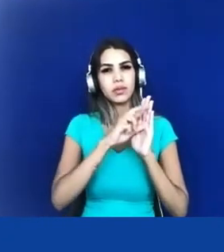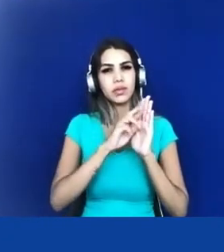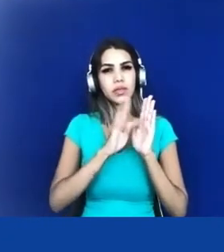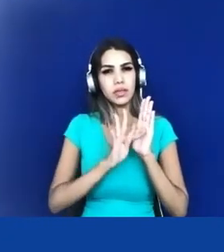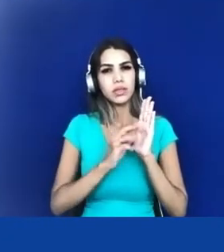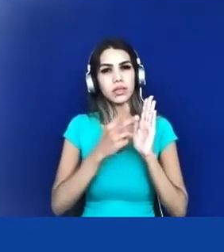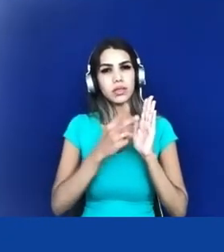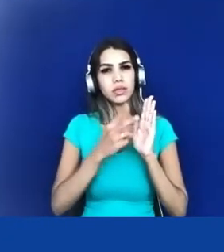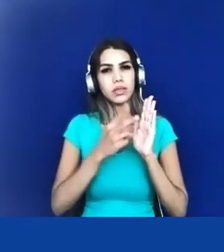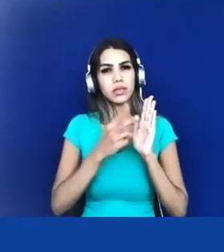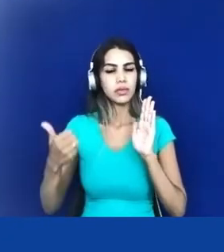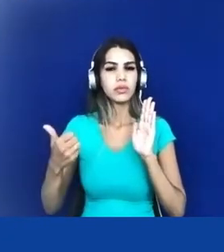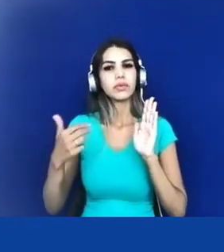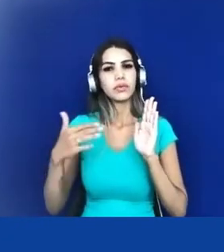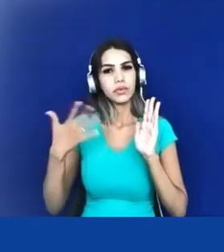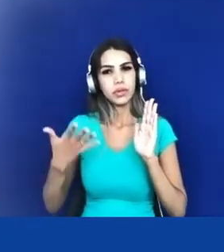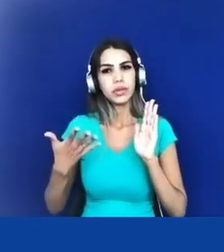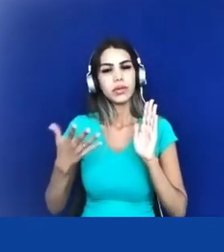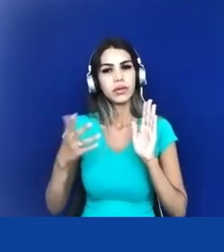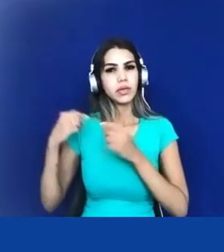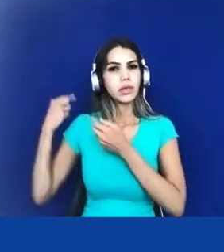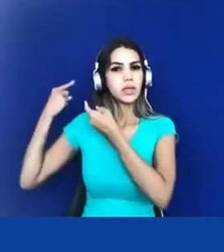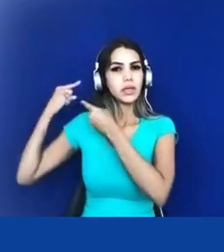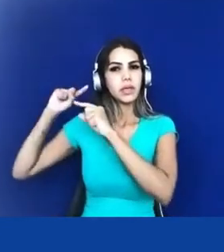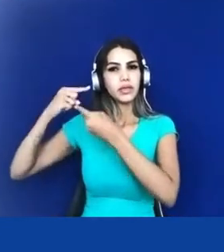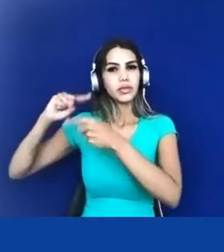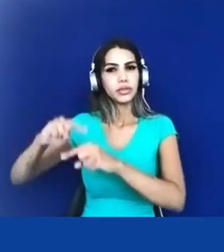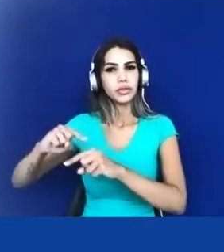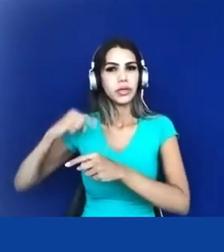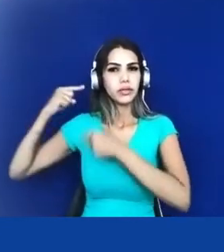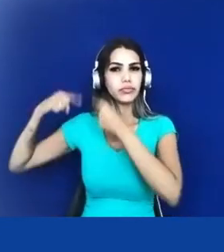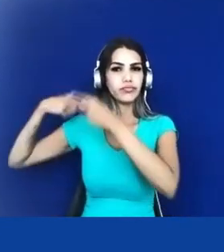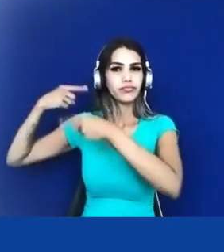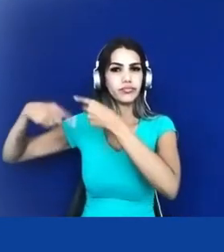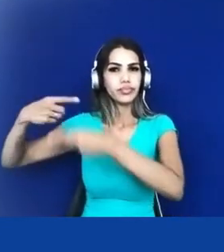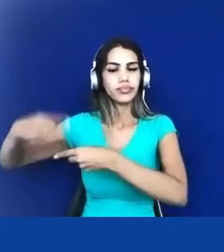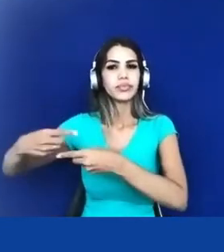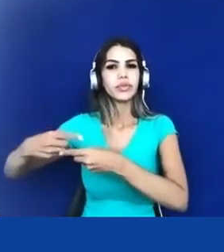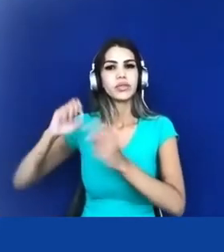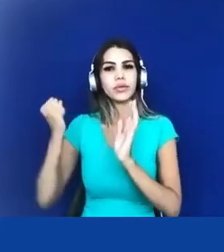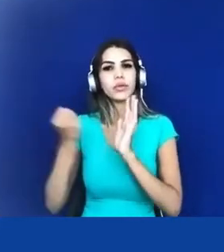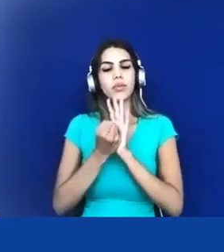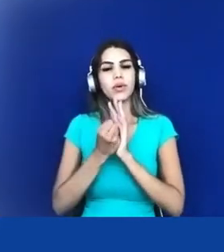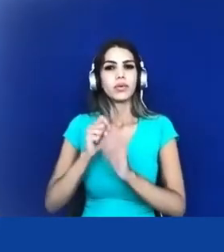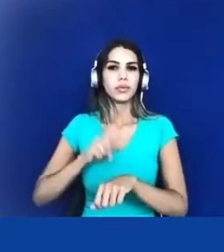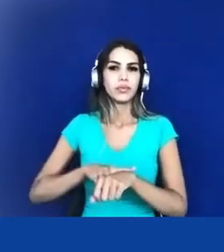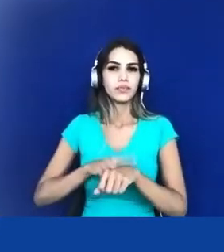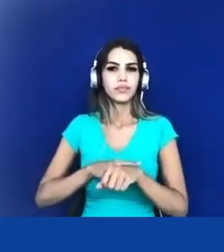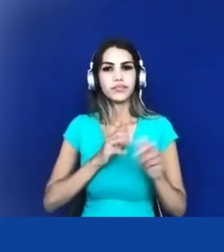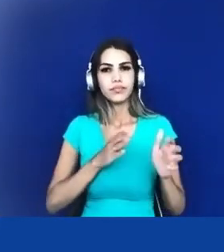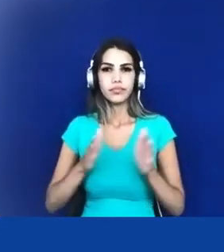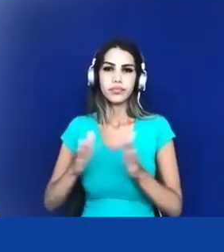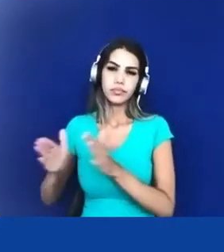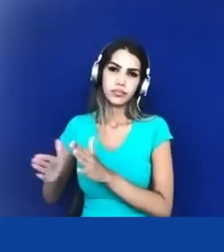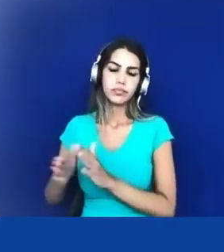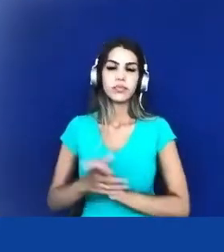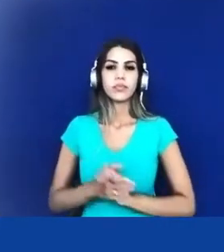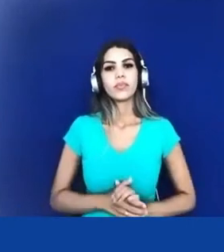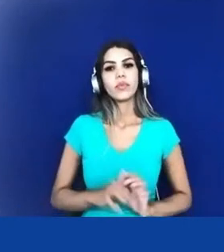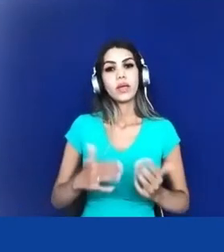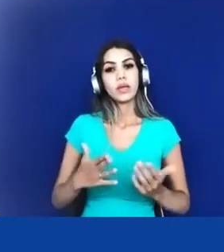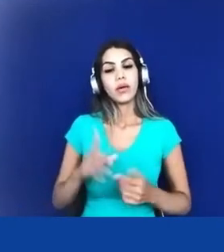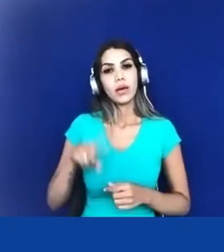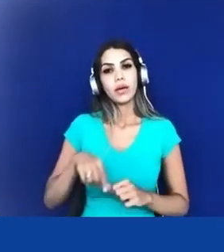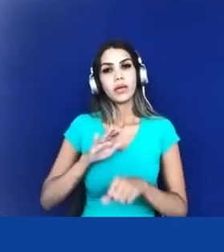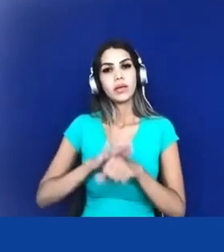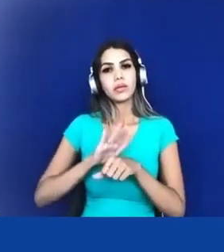a geração do marco temporal né e que depois eu vou trazer também bom cabe ao Estado de acordo com a Constituição